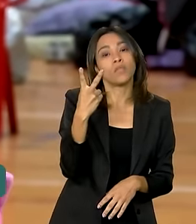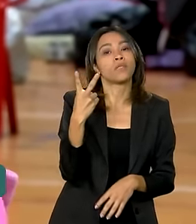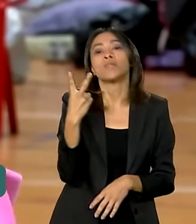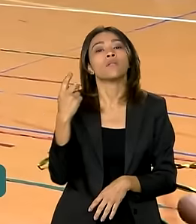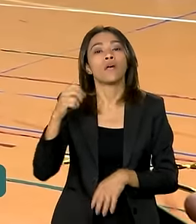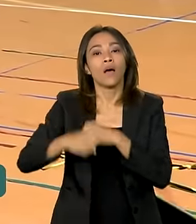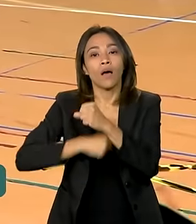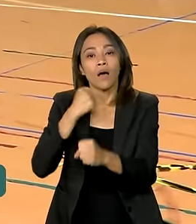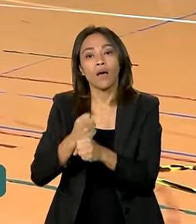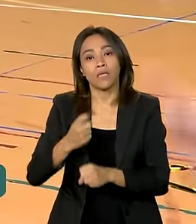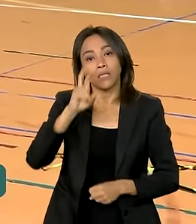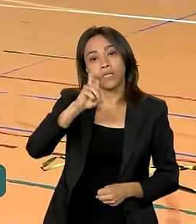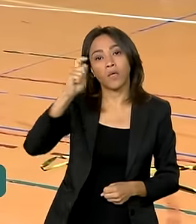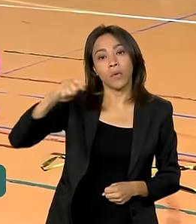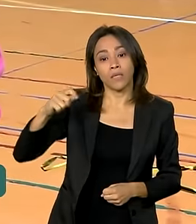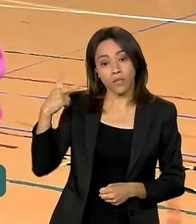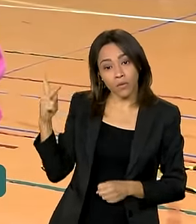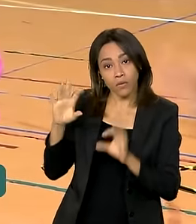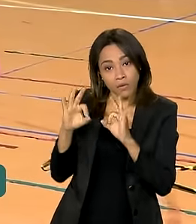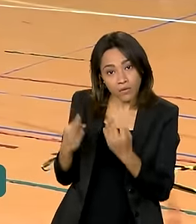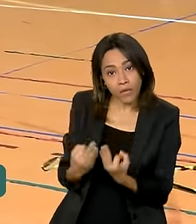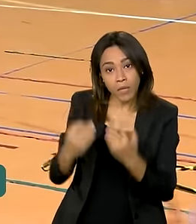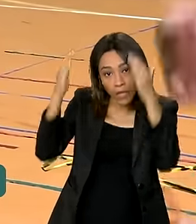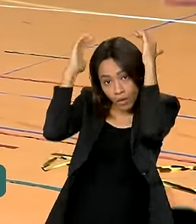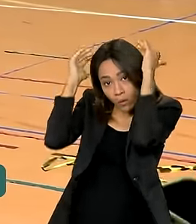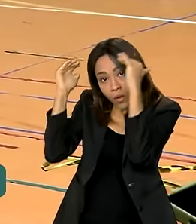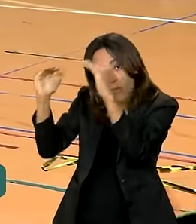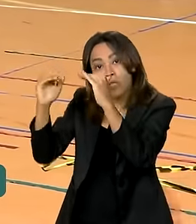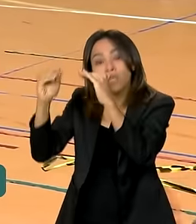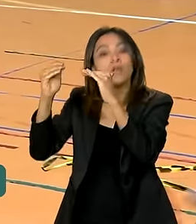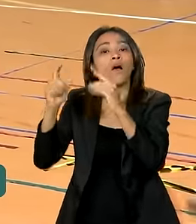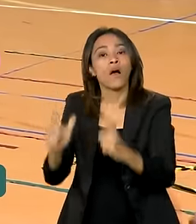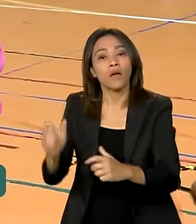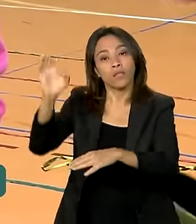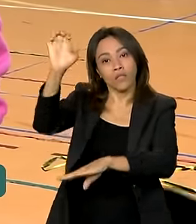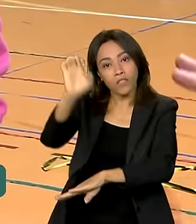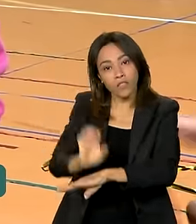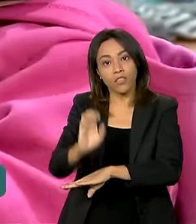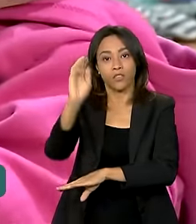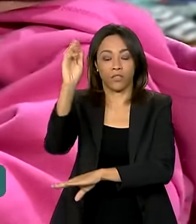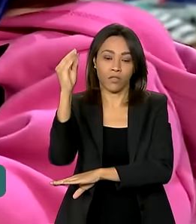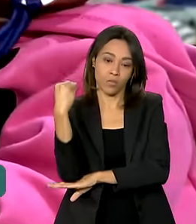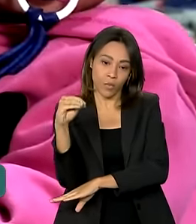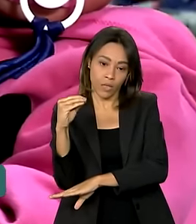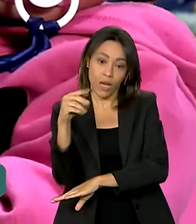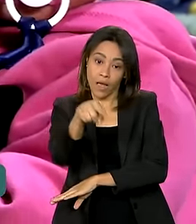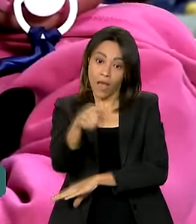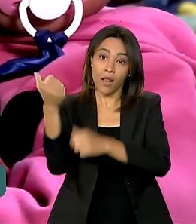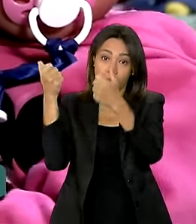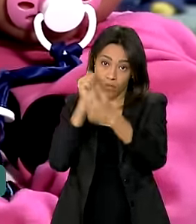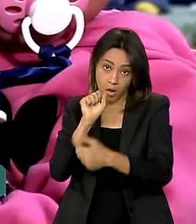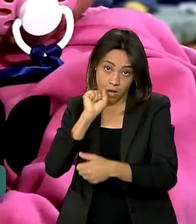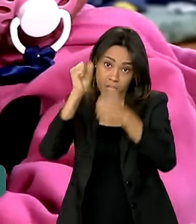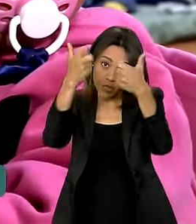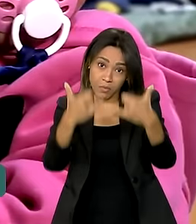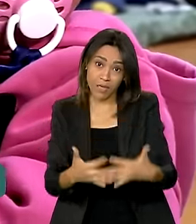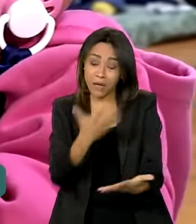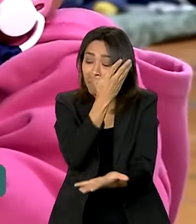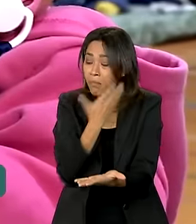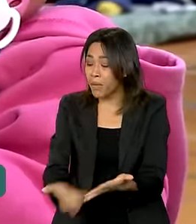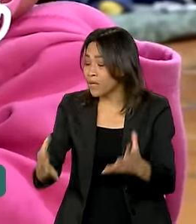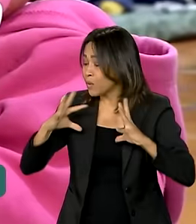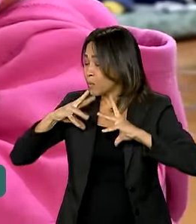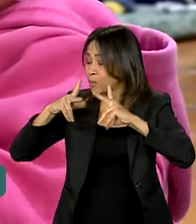família está toda em um abrigo em Porto Alegre. A mãe, Luciana, conta que perdeu tudo com as